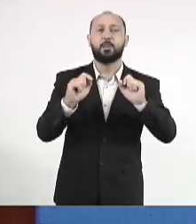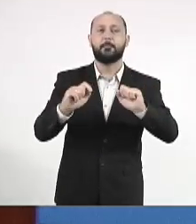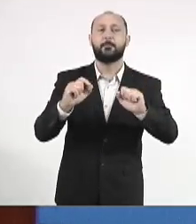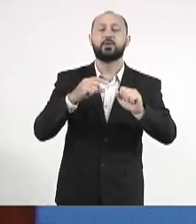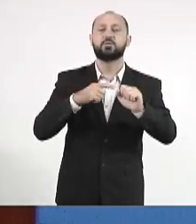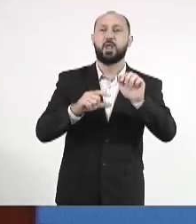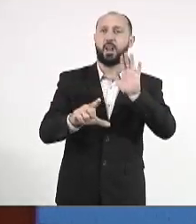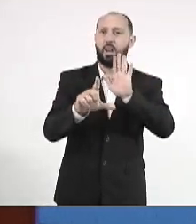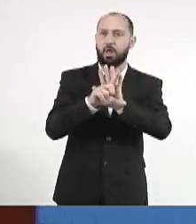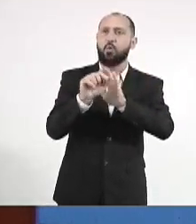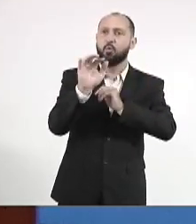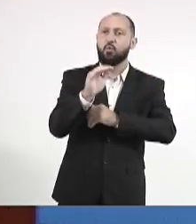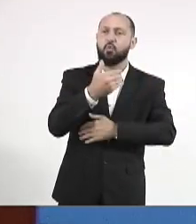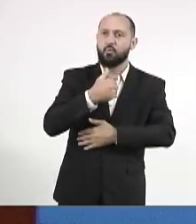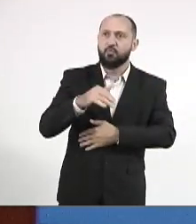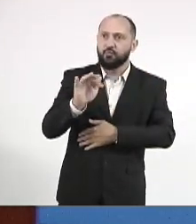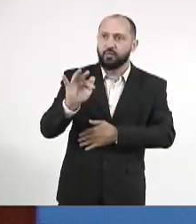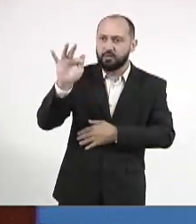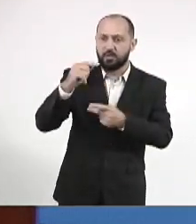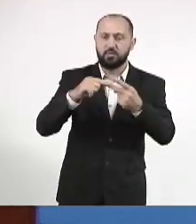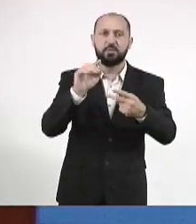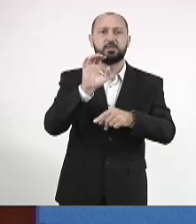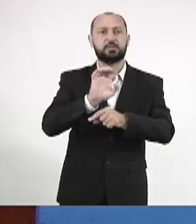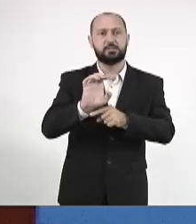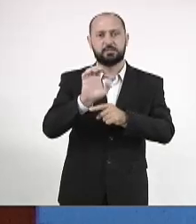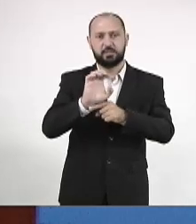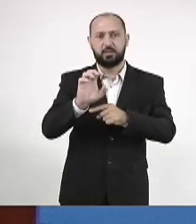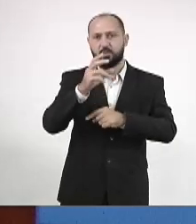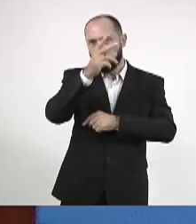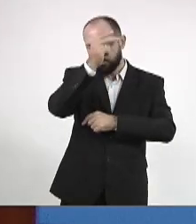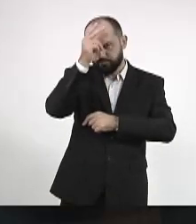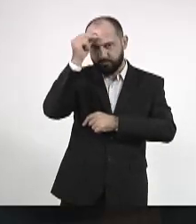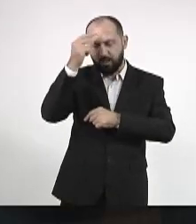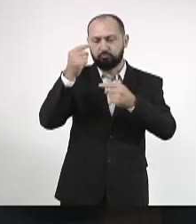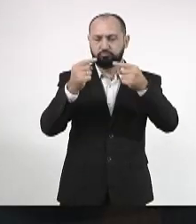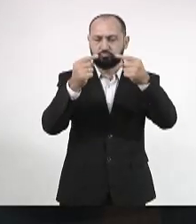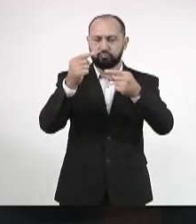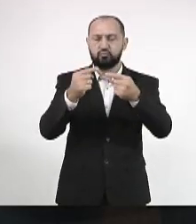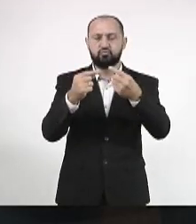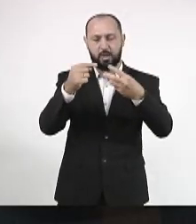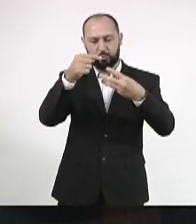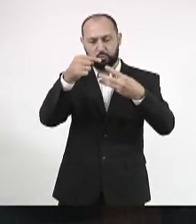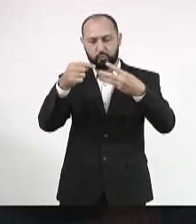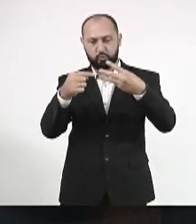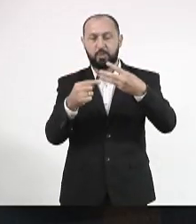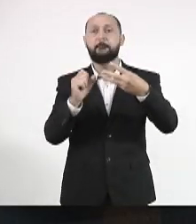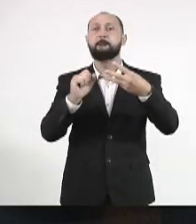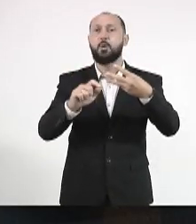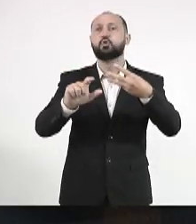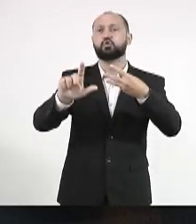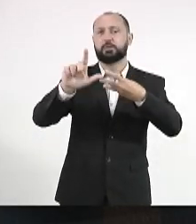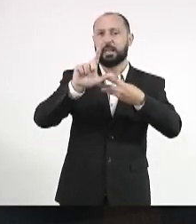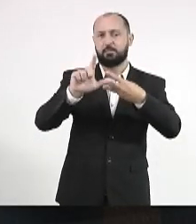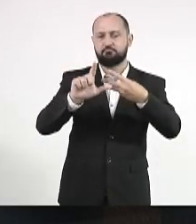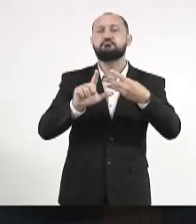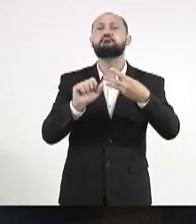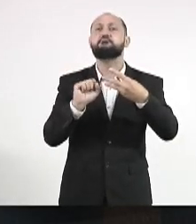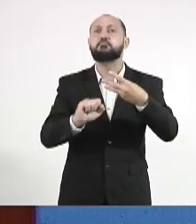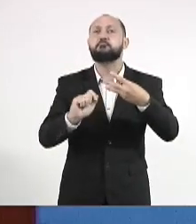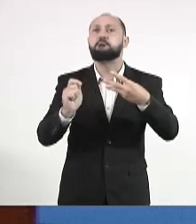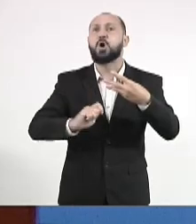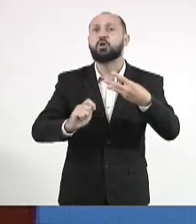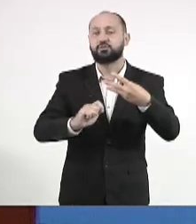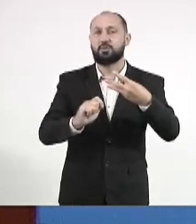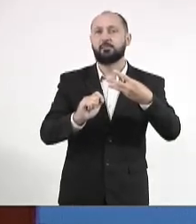pode legislar? Governo federal, estados e municípios. Então, é concorrente. As três esferas podem legislar. E a